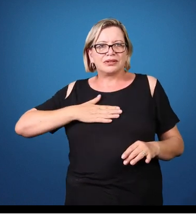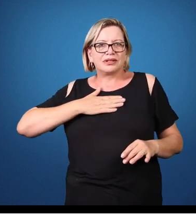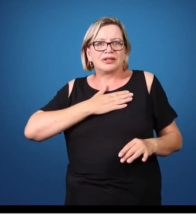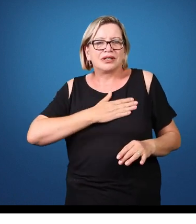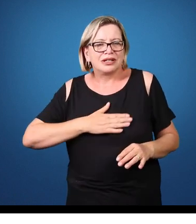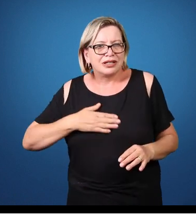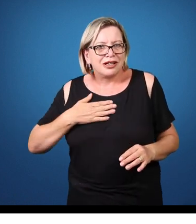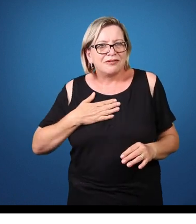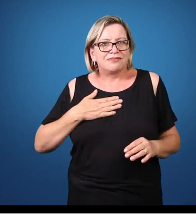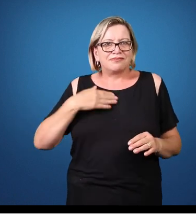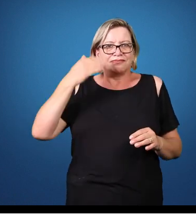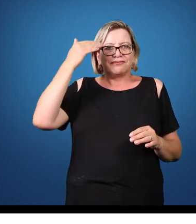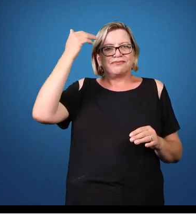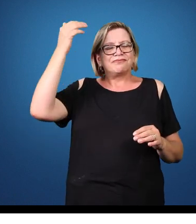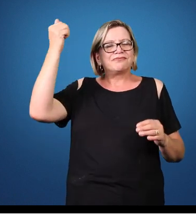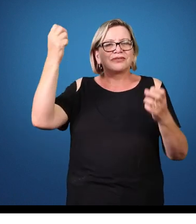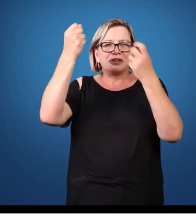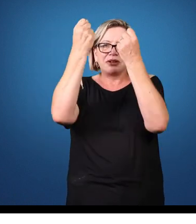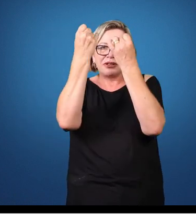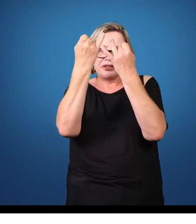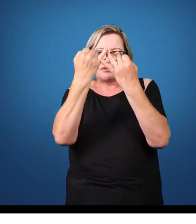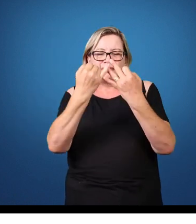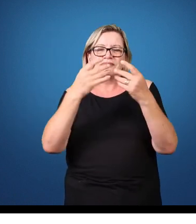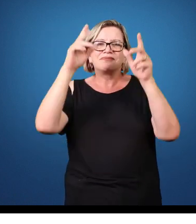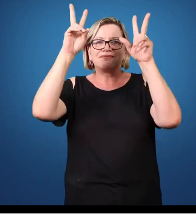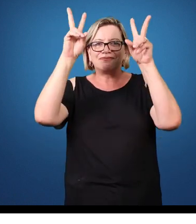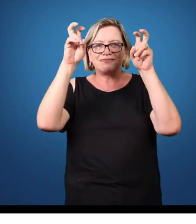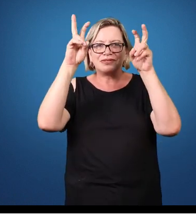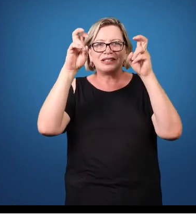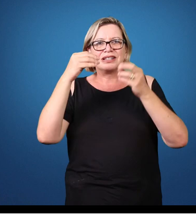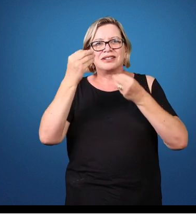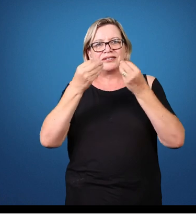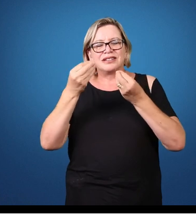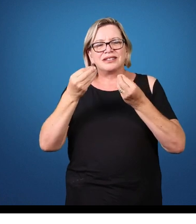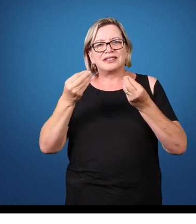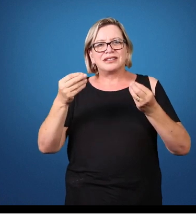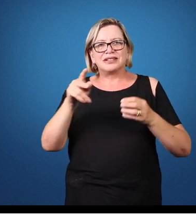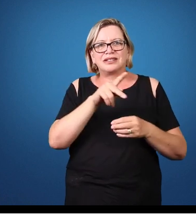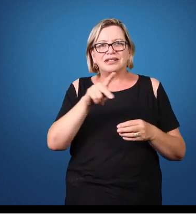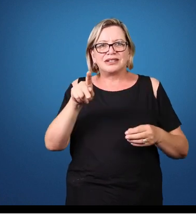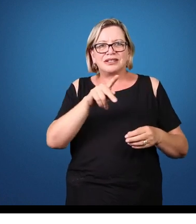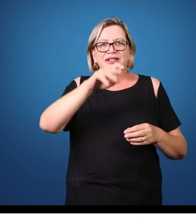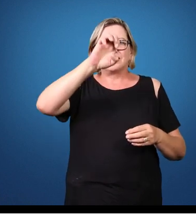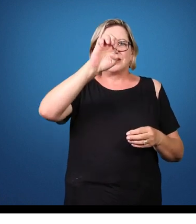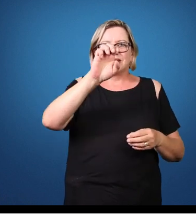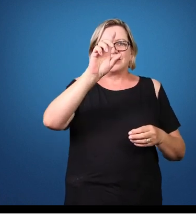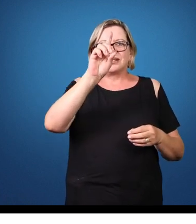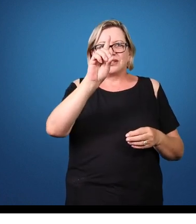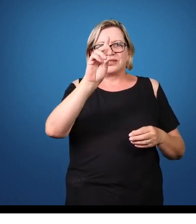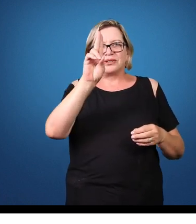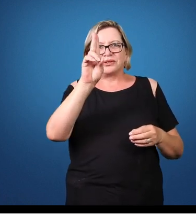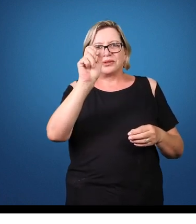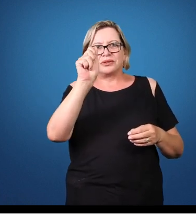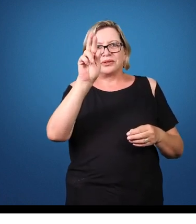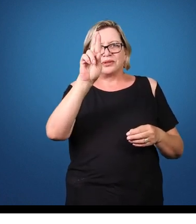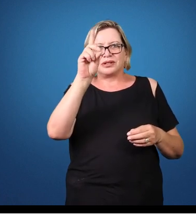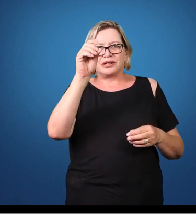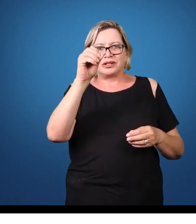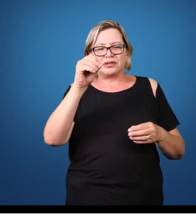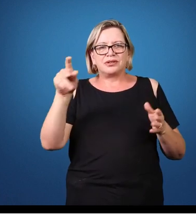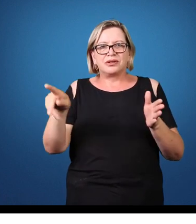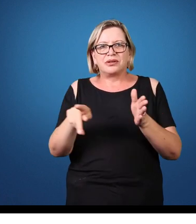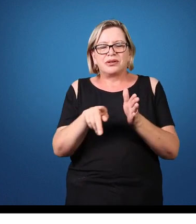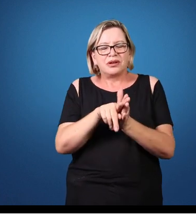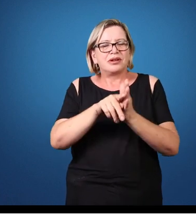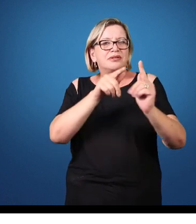falar sobre esse tema, transtorno mental. Professor Eduardo Bernardes Nogueira, da Faculdade Guairacá, aqui de Guarapuaba. Tudo